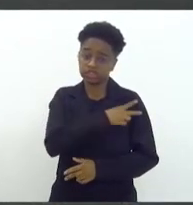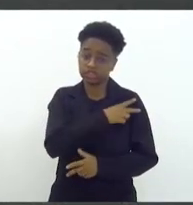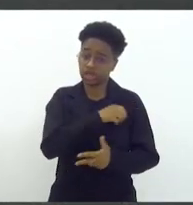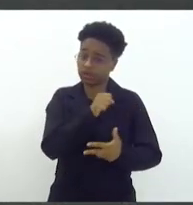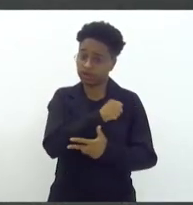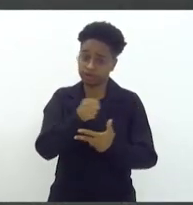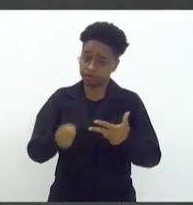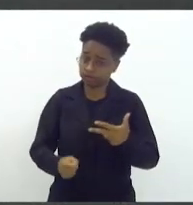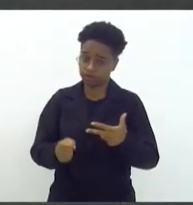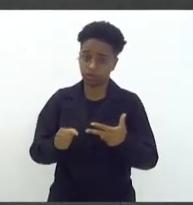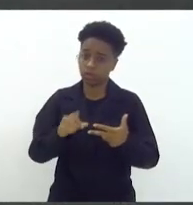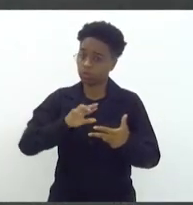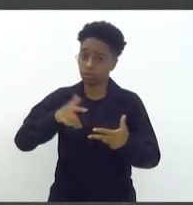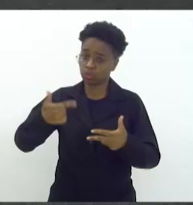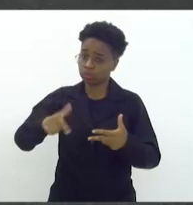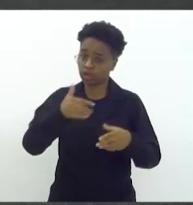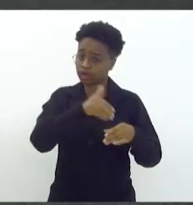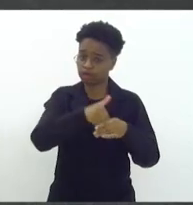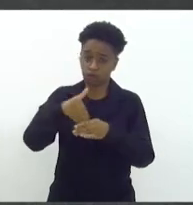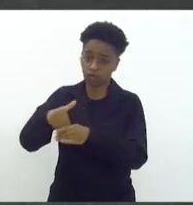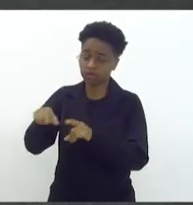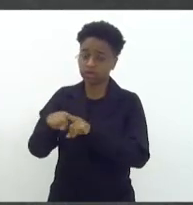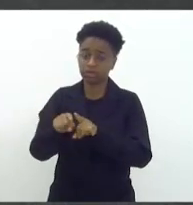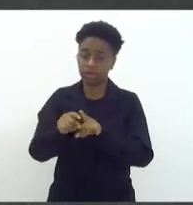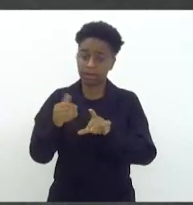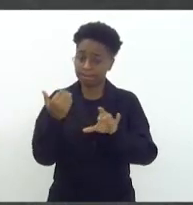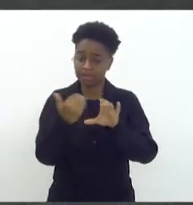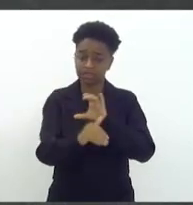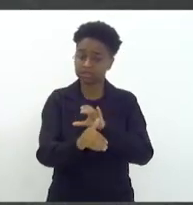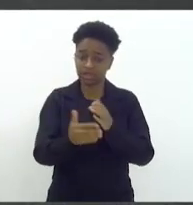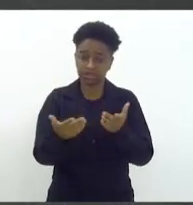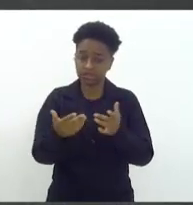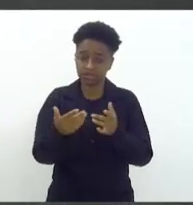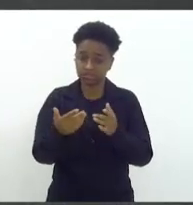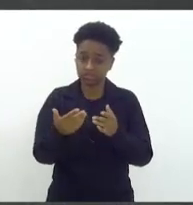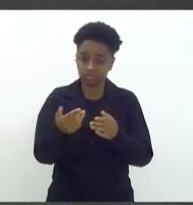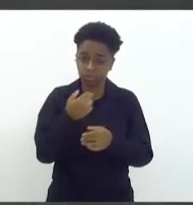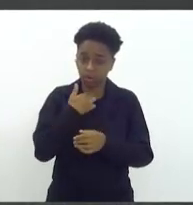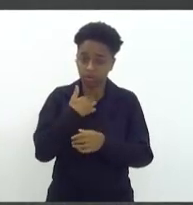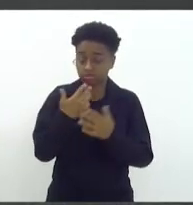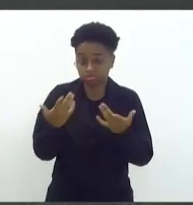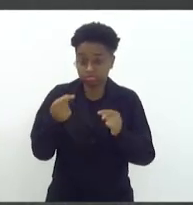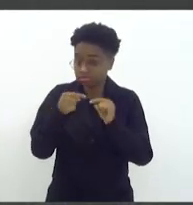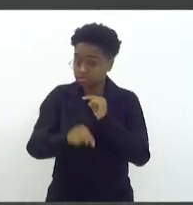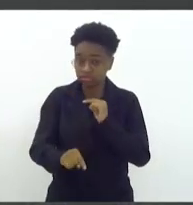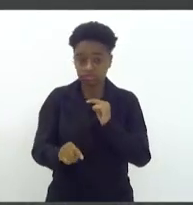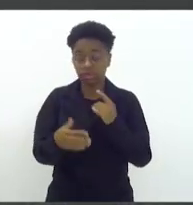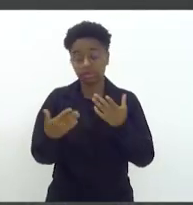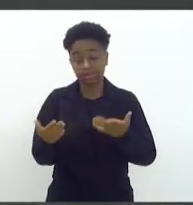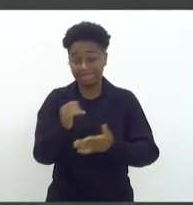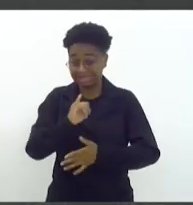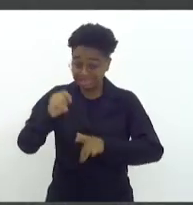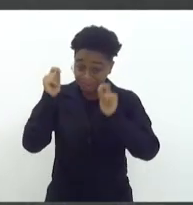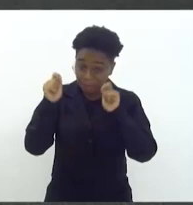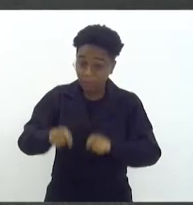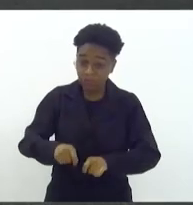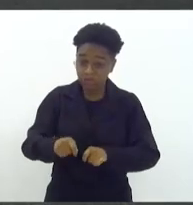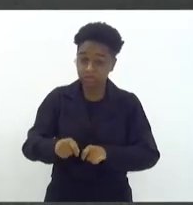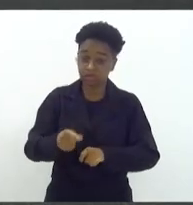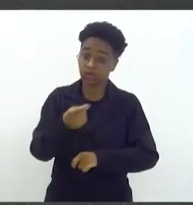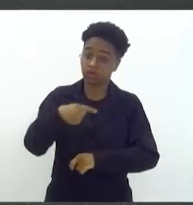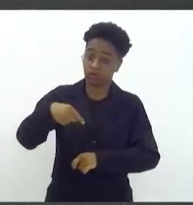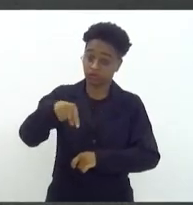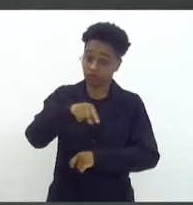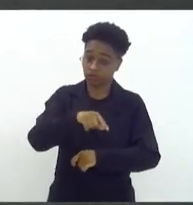não foi eleito, ele não envia mensagem para casa, não faz sentido. Então, se for possível a mesa